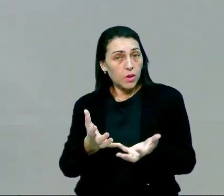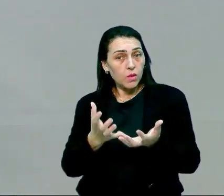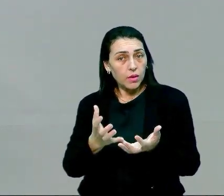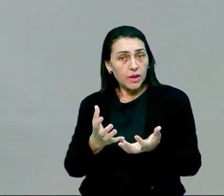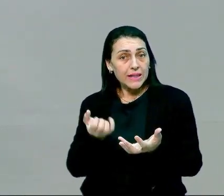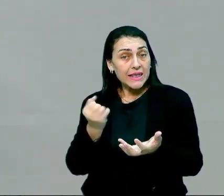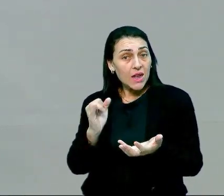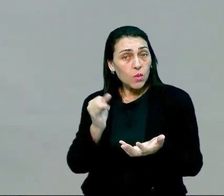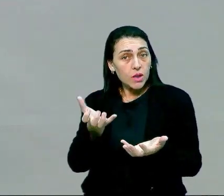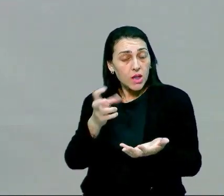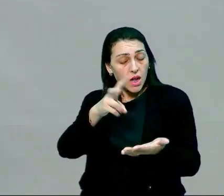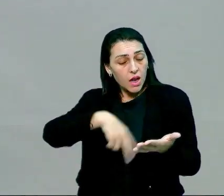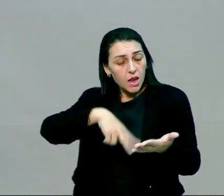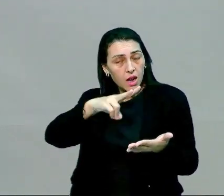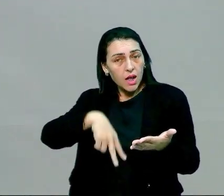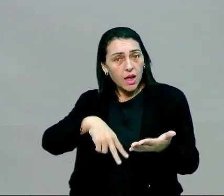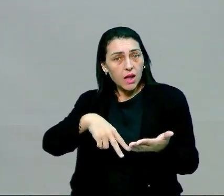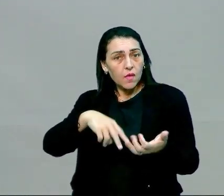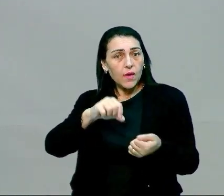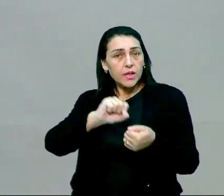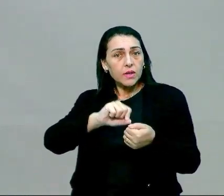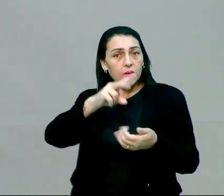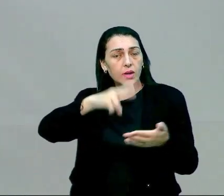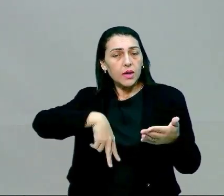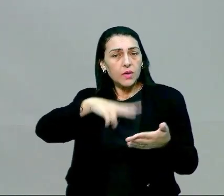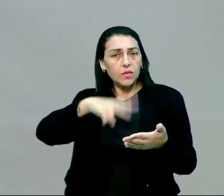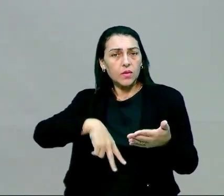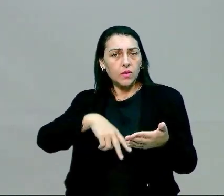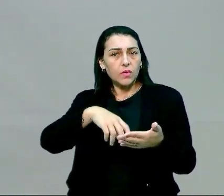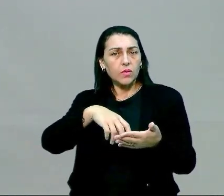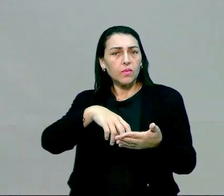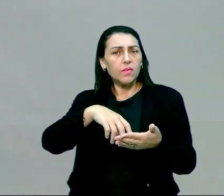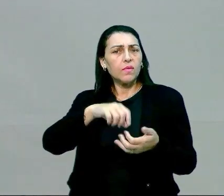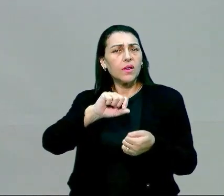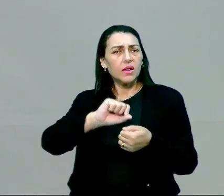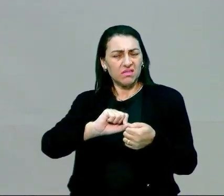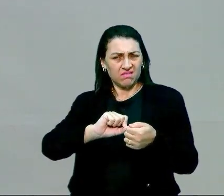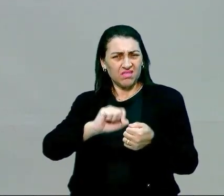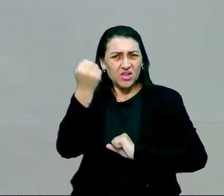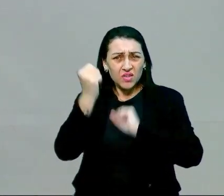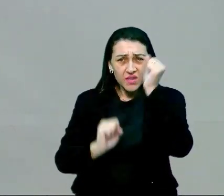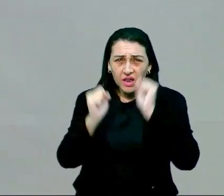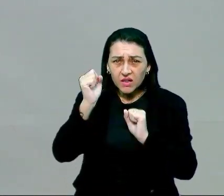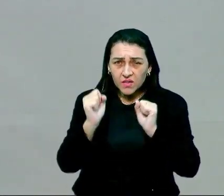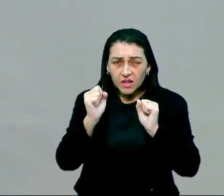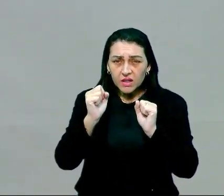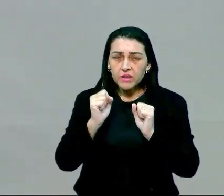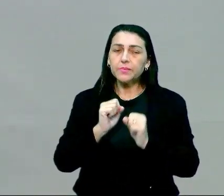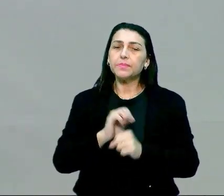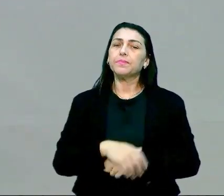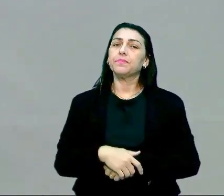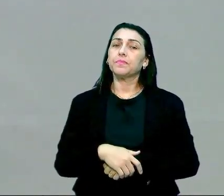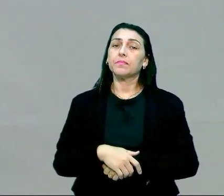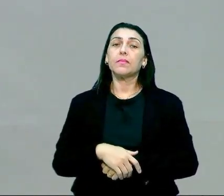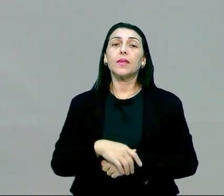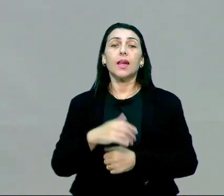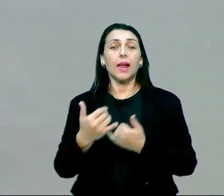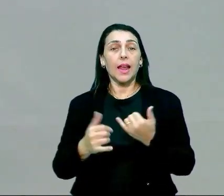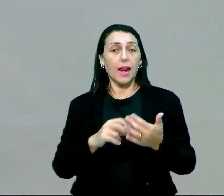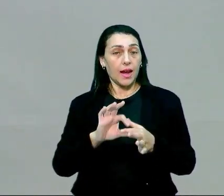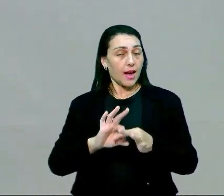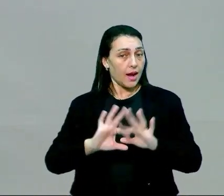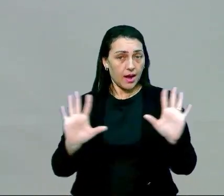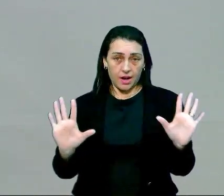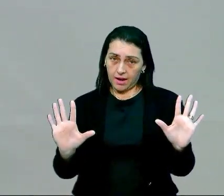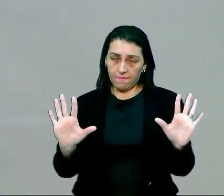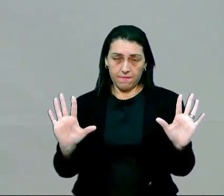E se eu quiser ler? E se eu estou fazendo uma leitura? Eu estou fazendo atividade física? Está valendo? Vamos lá. Lazer é livre,